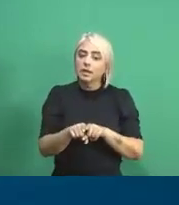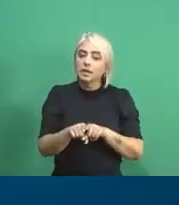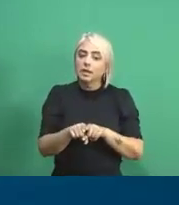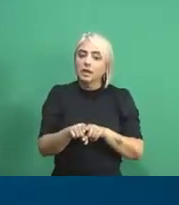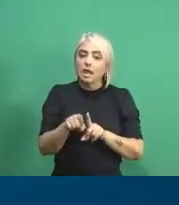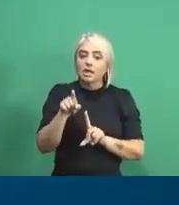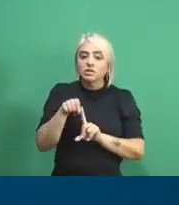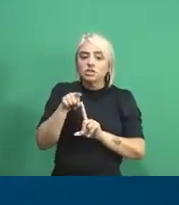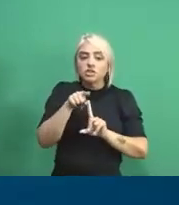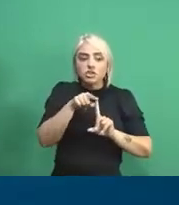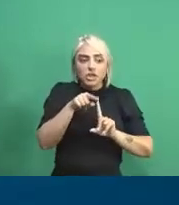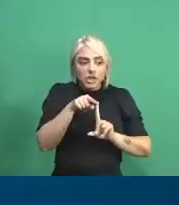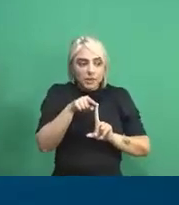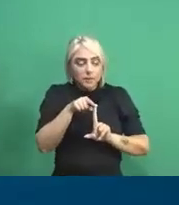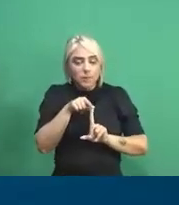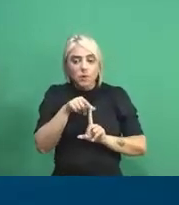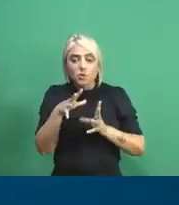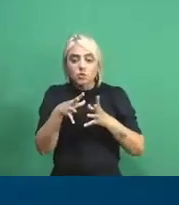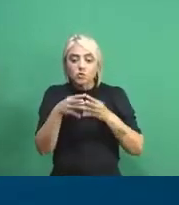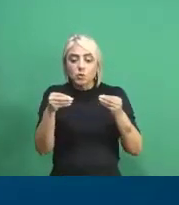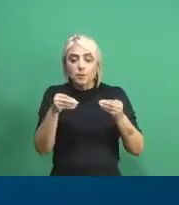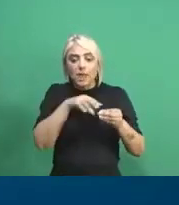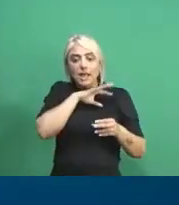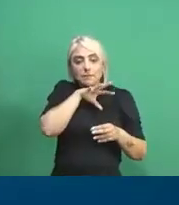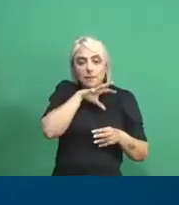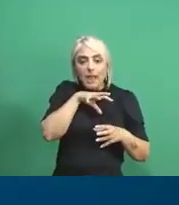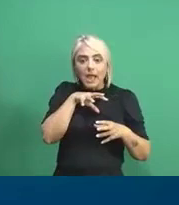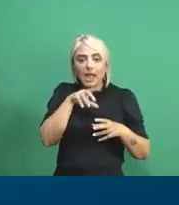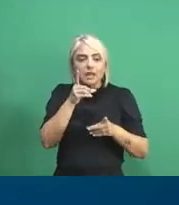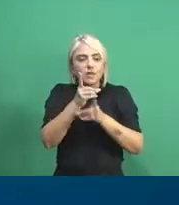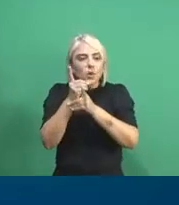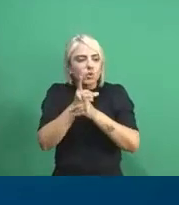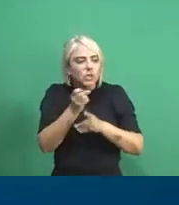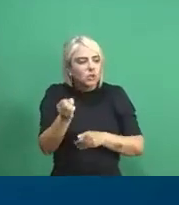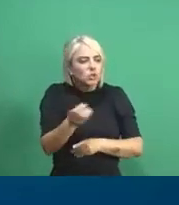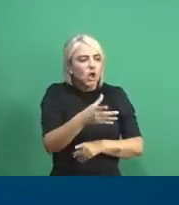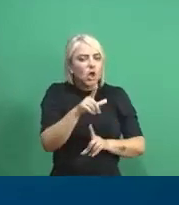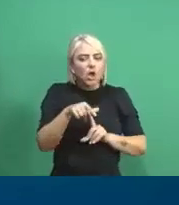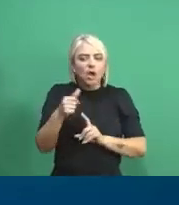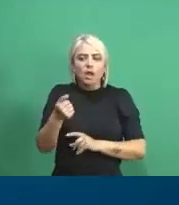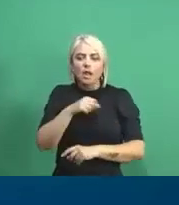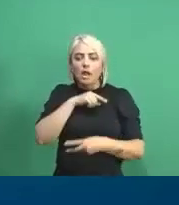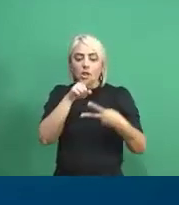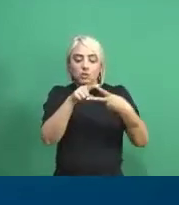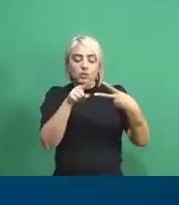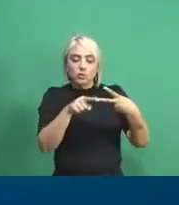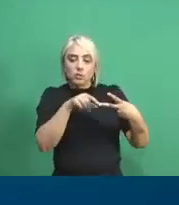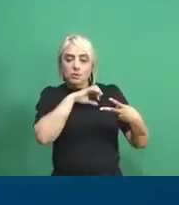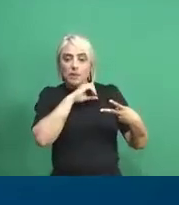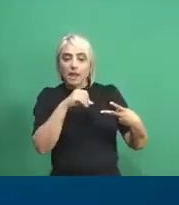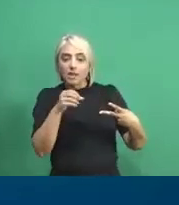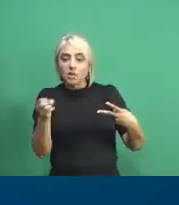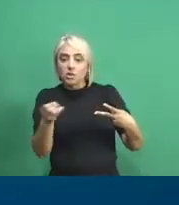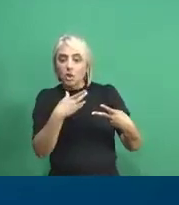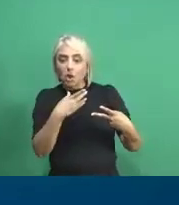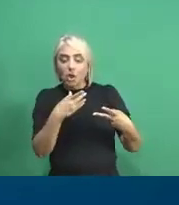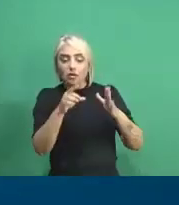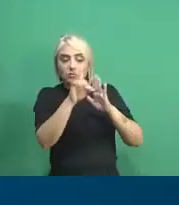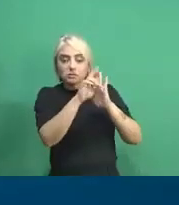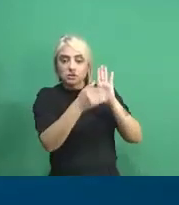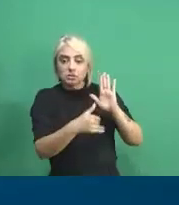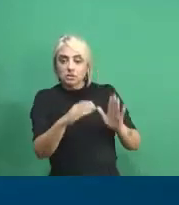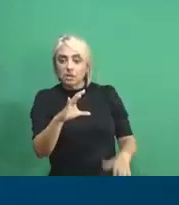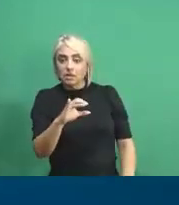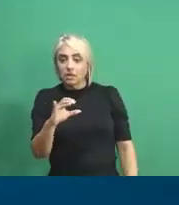espécies que estavam sumidas do Rio São Francisco, nós começamos a detectar novas espécies. Existem duas espécies novas que estão sendo descritas pela